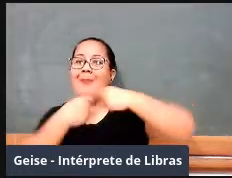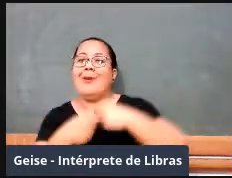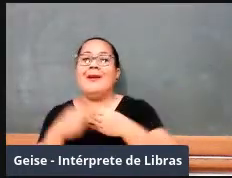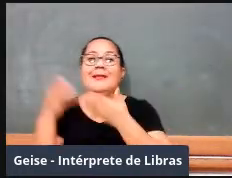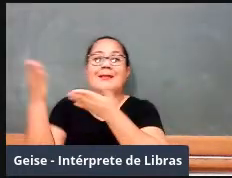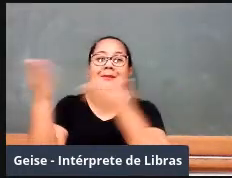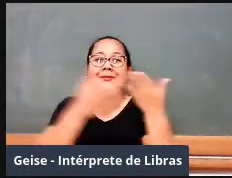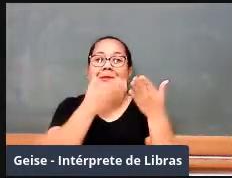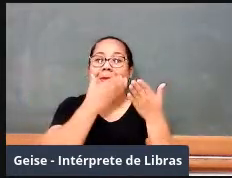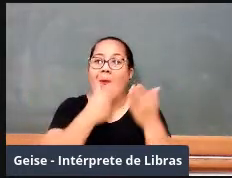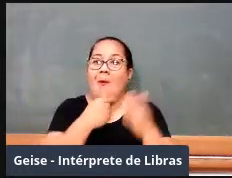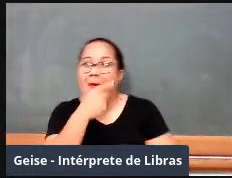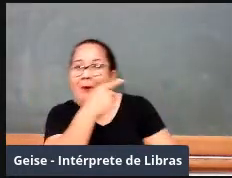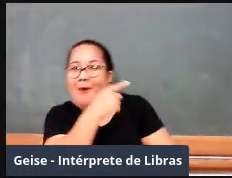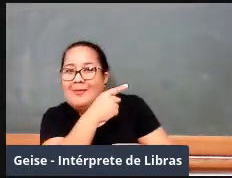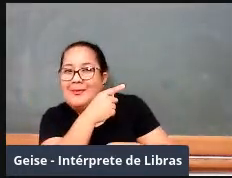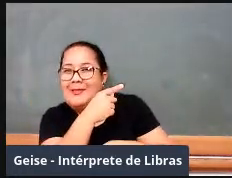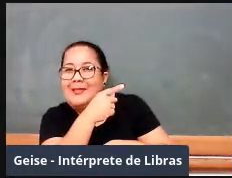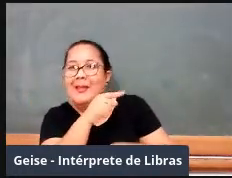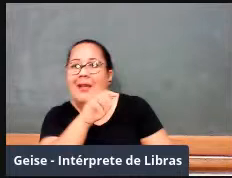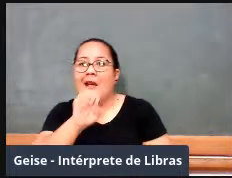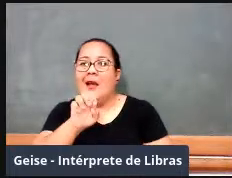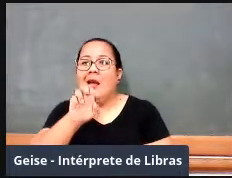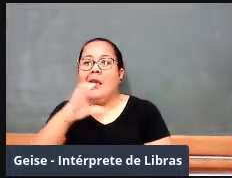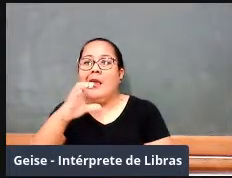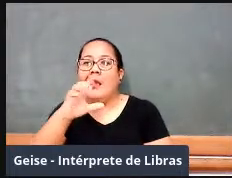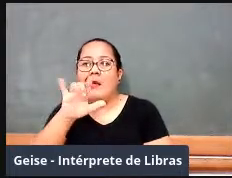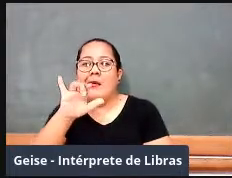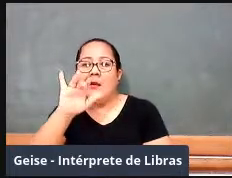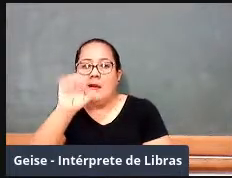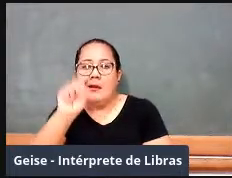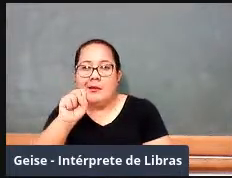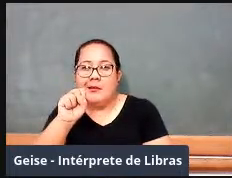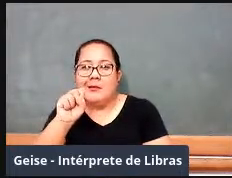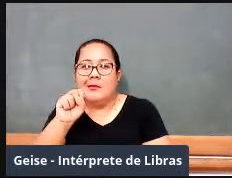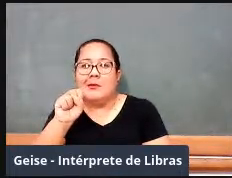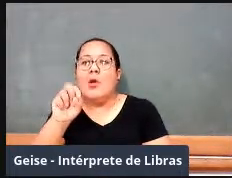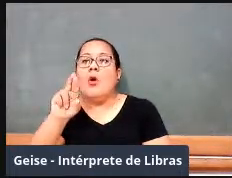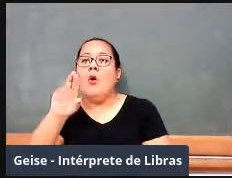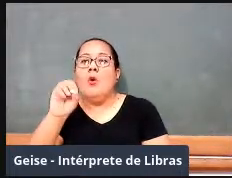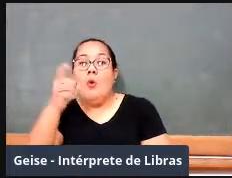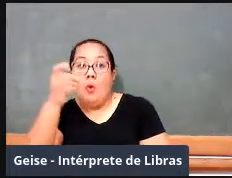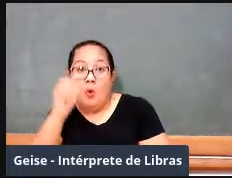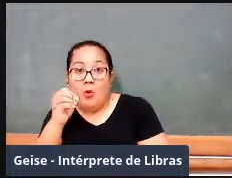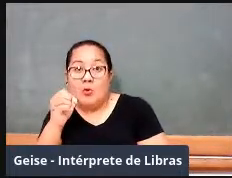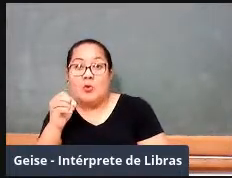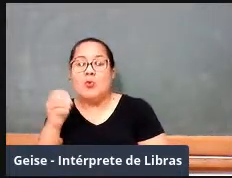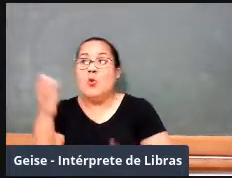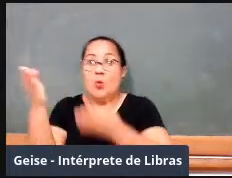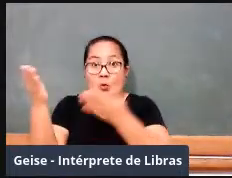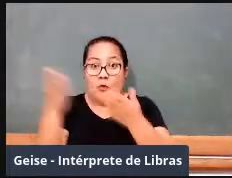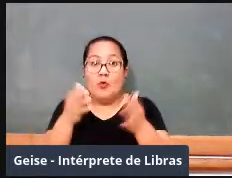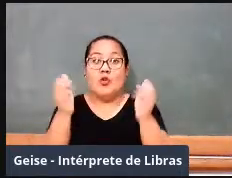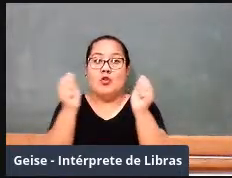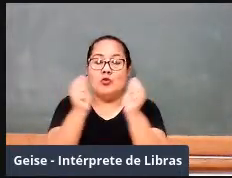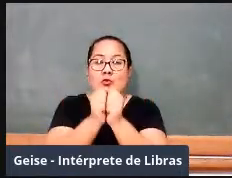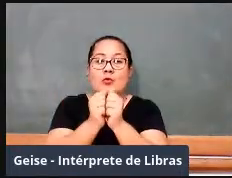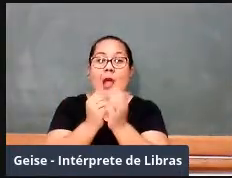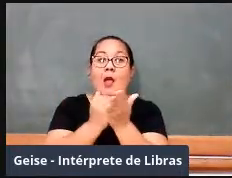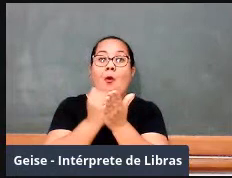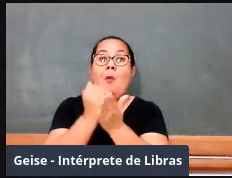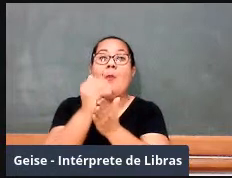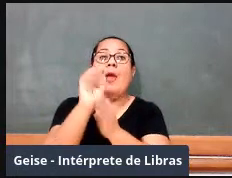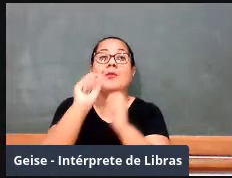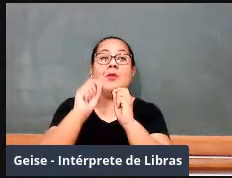por meio do seu ministro, ele cria também aí no seu governo, o Ministério da Educação,